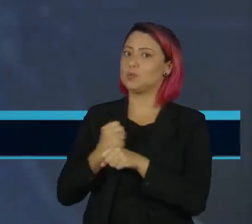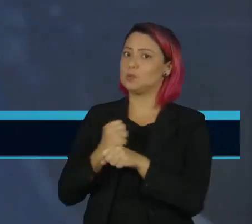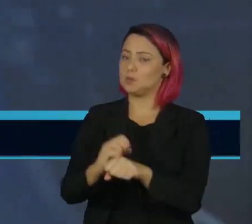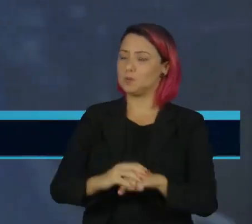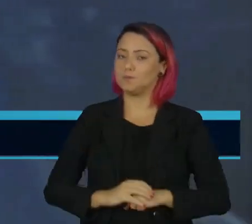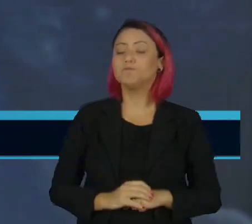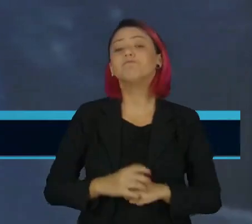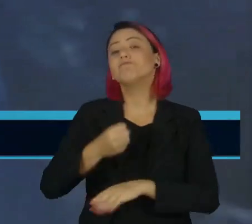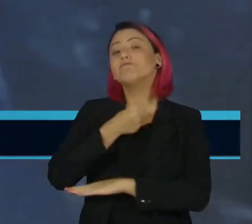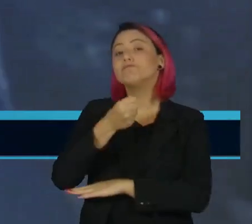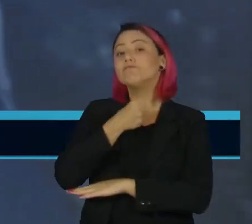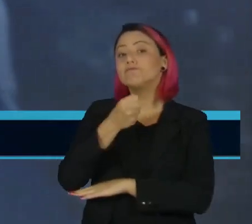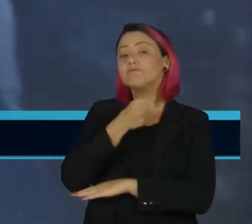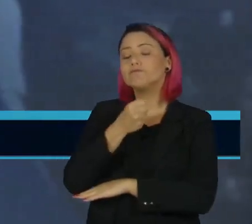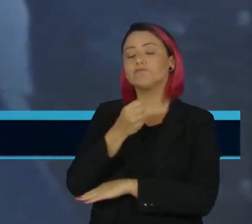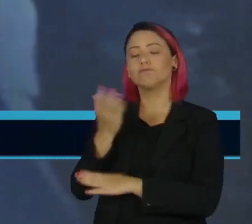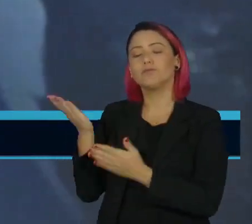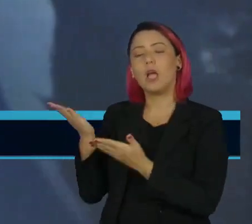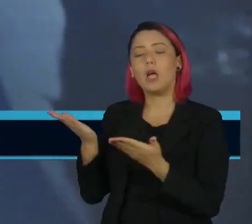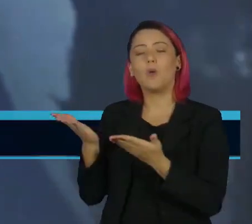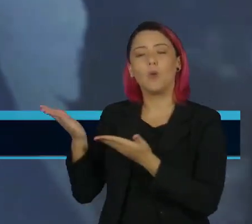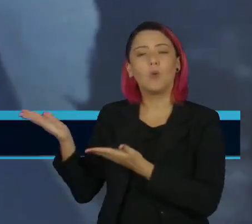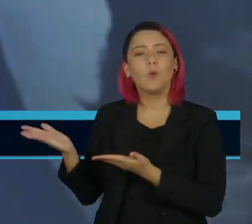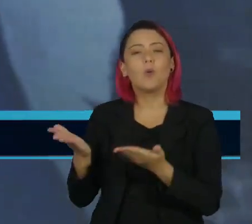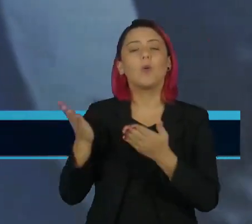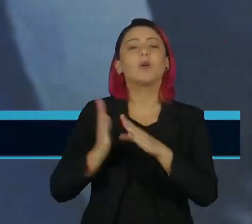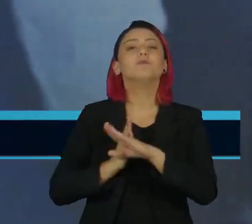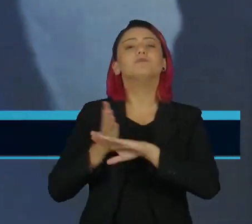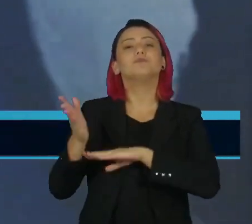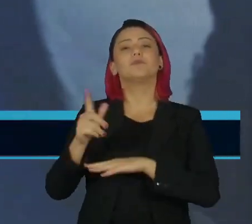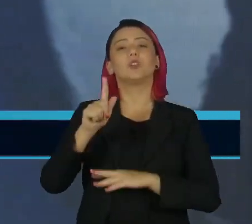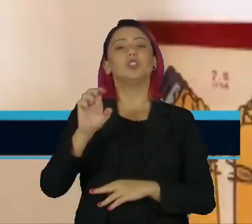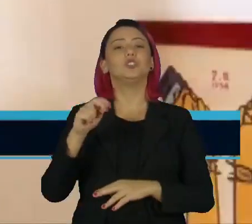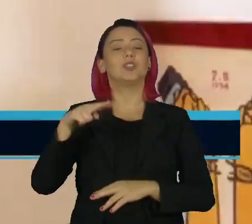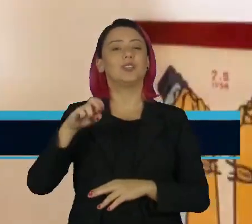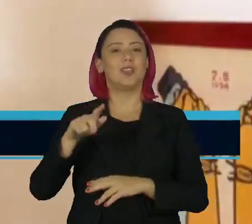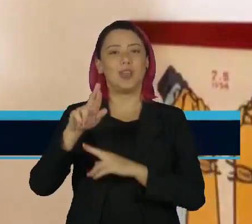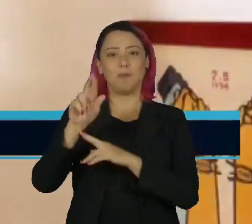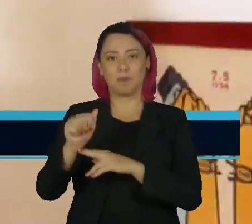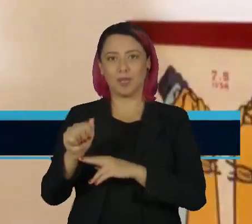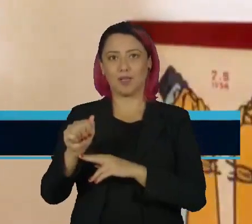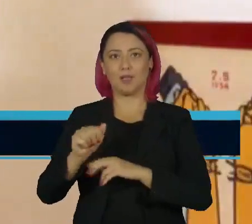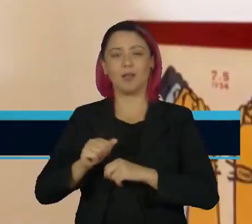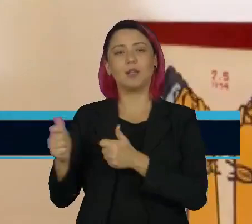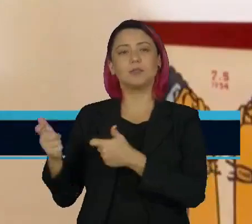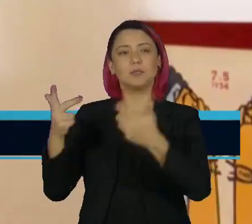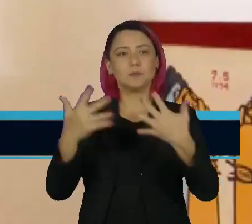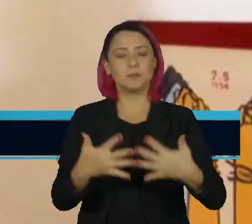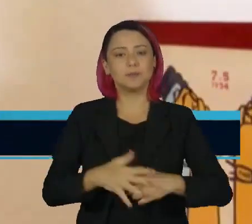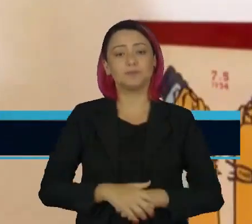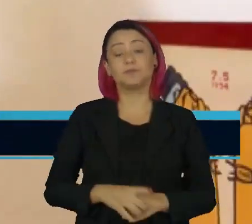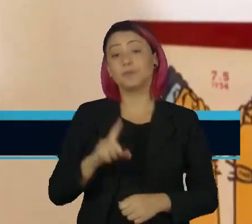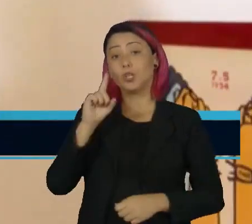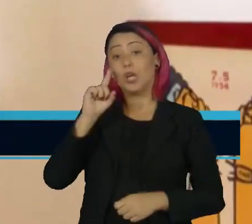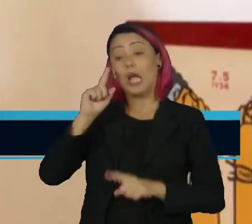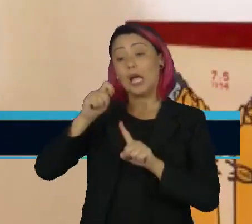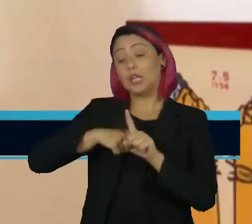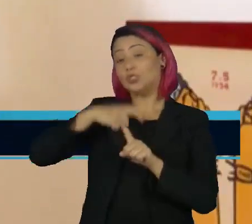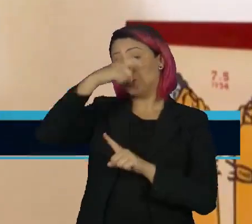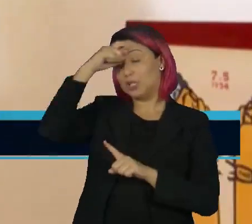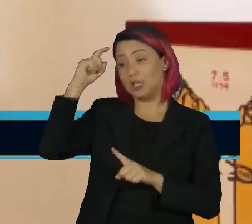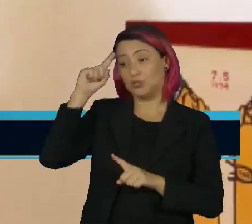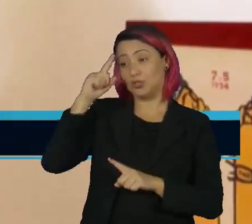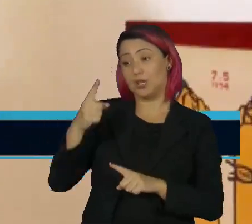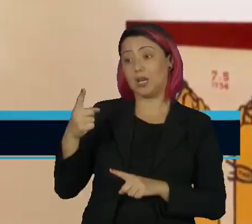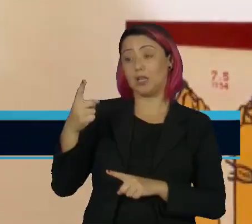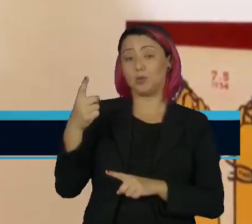A reportagem é de Jamil Chad, correspondente em Genebra, na Suíça. No dia 14 de janeiro, um dia antes do